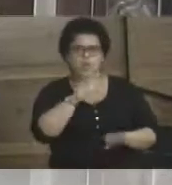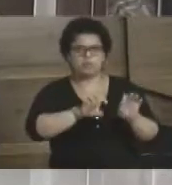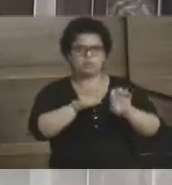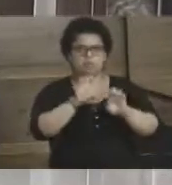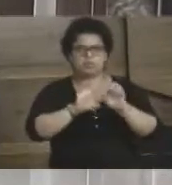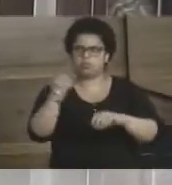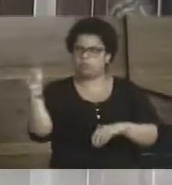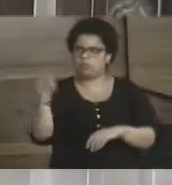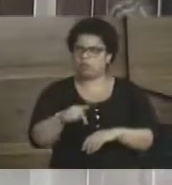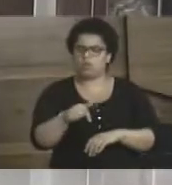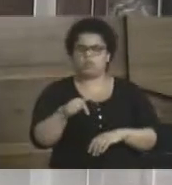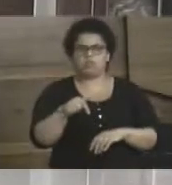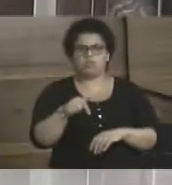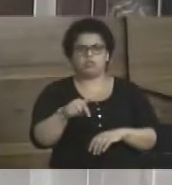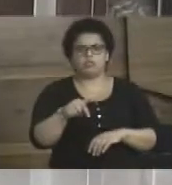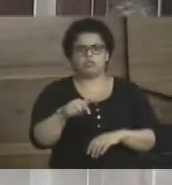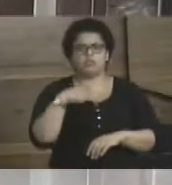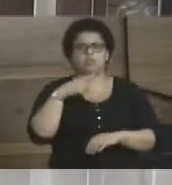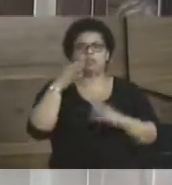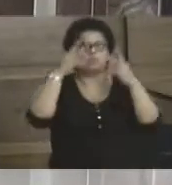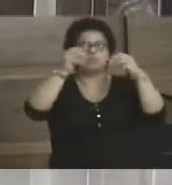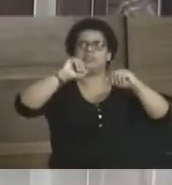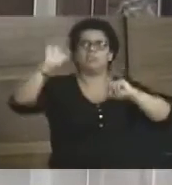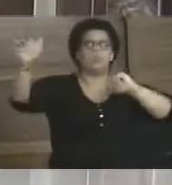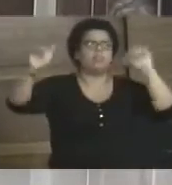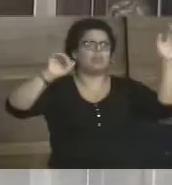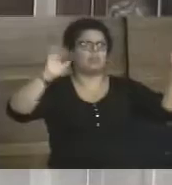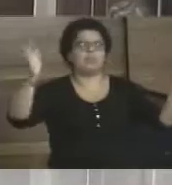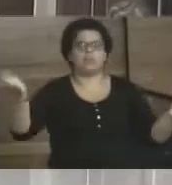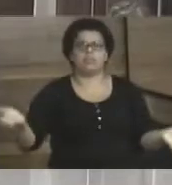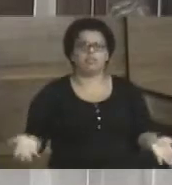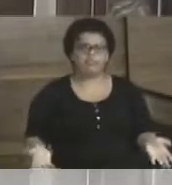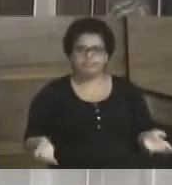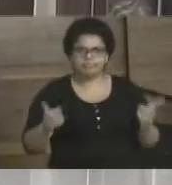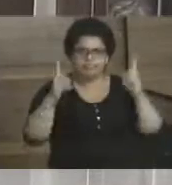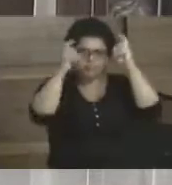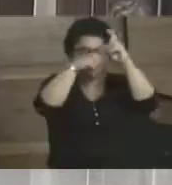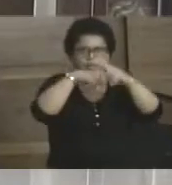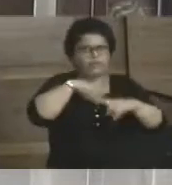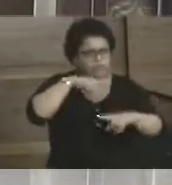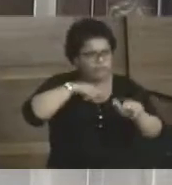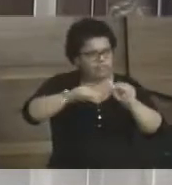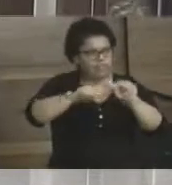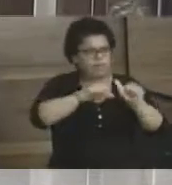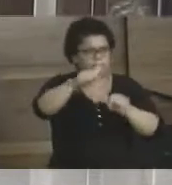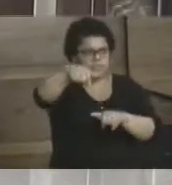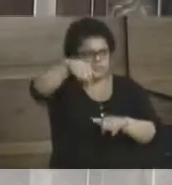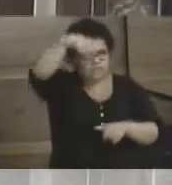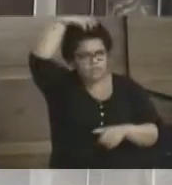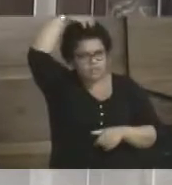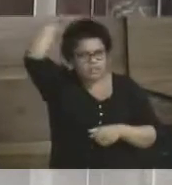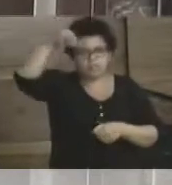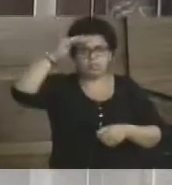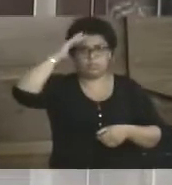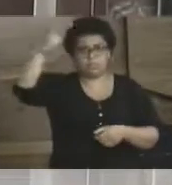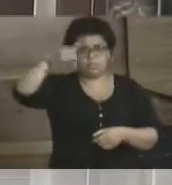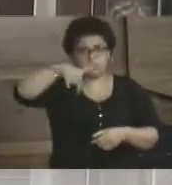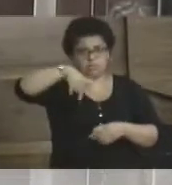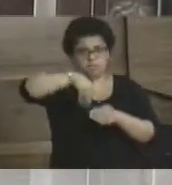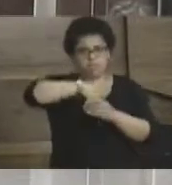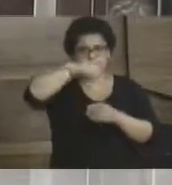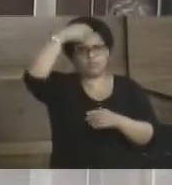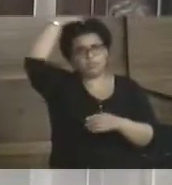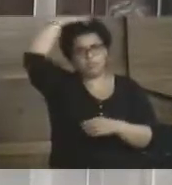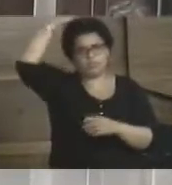agora para cá e que está trazendo todo mundo de fora. A gente tem mão de obra aqui, gente. A gente tem que ser prioridade dentro do nosso